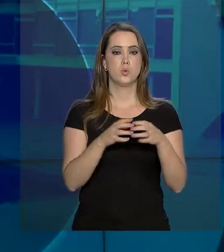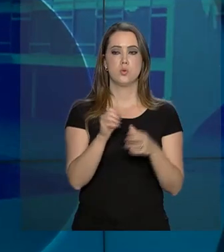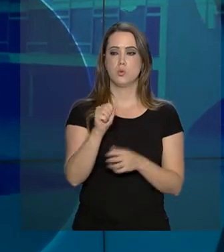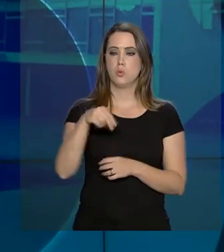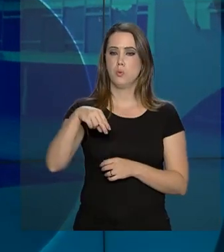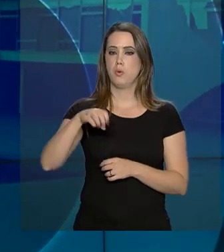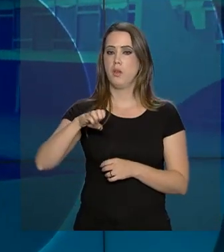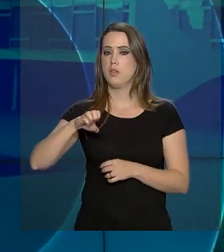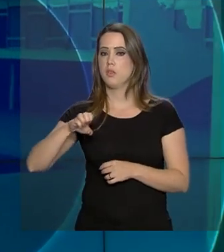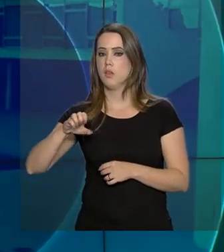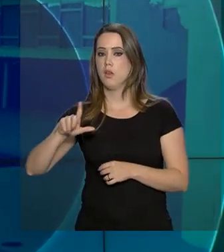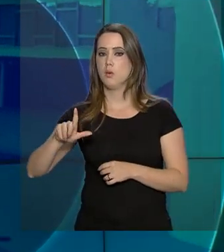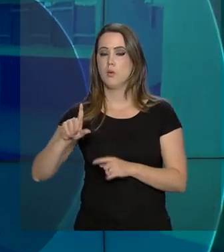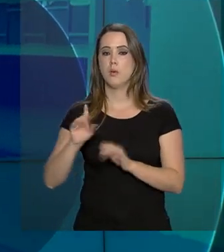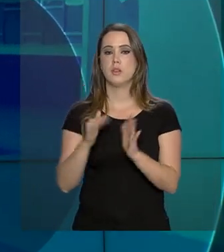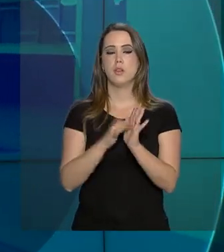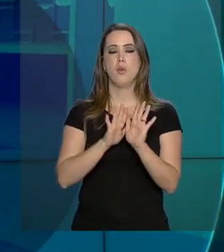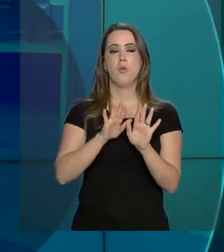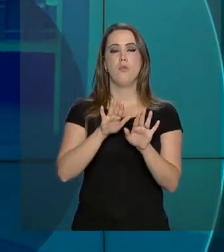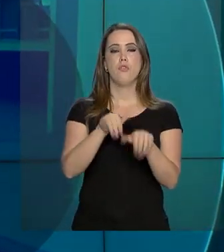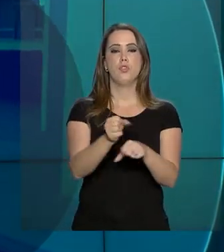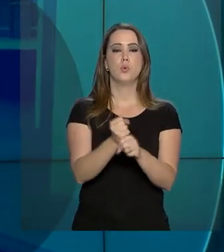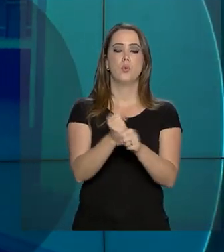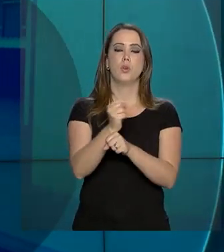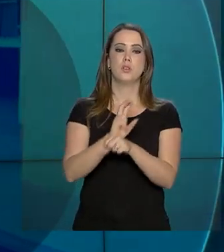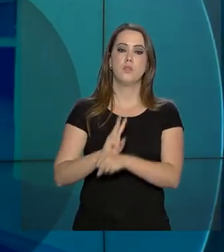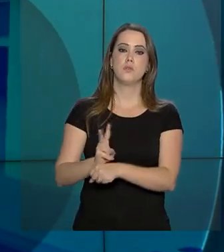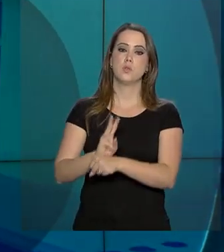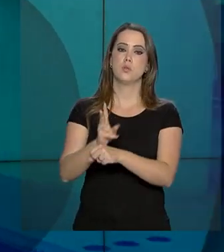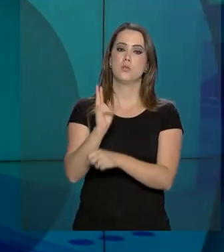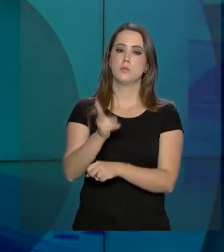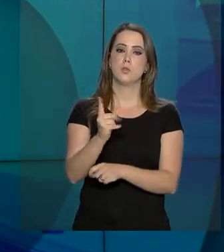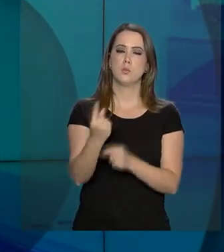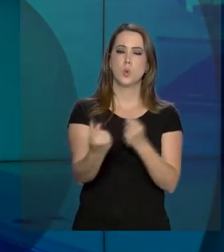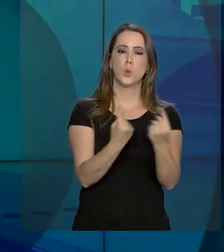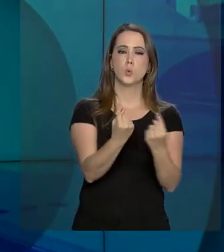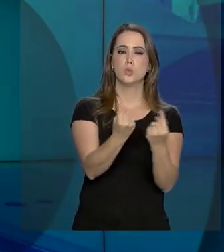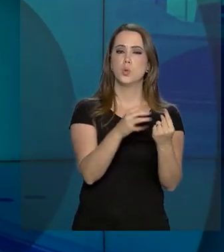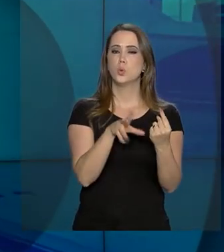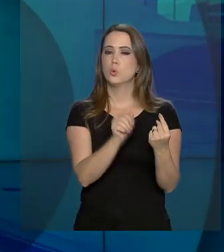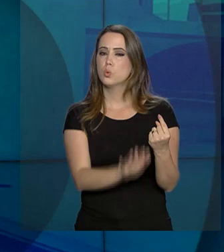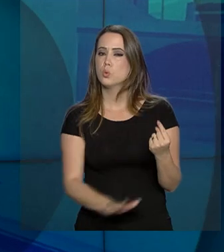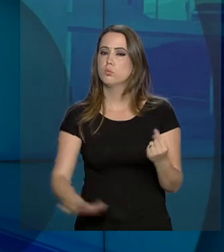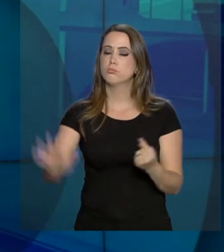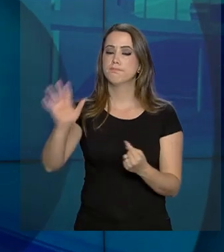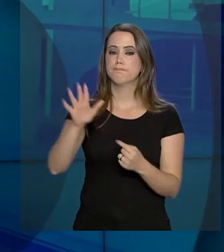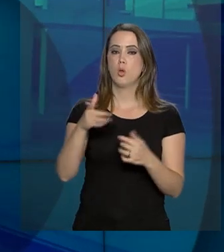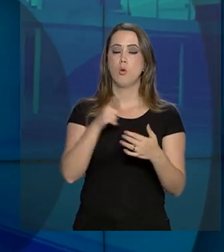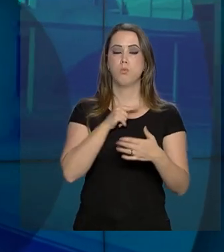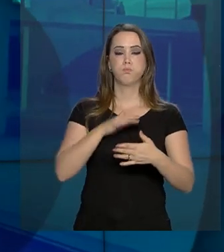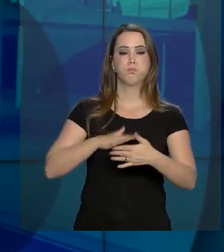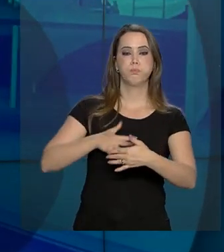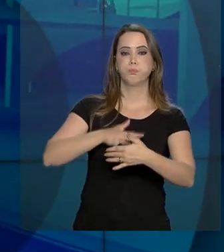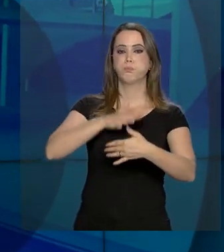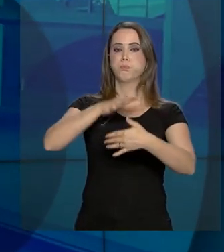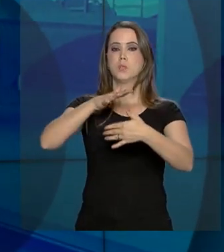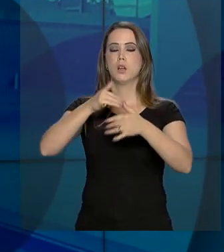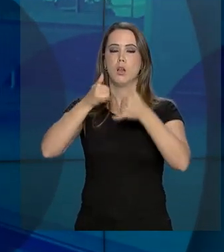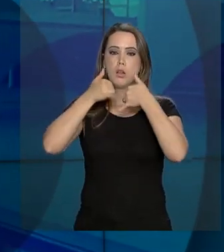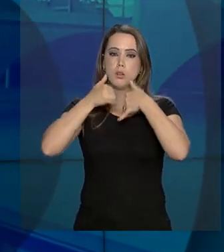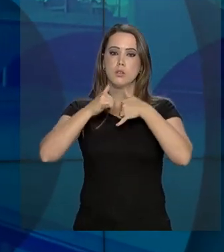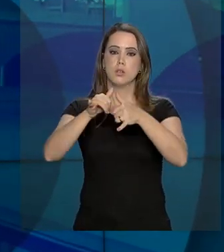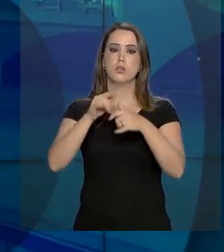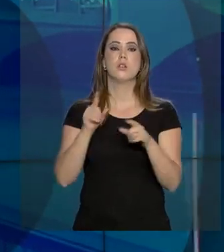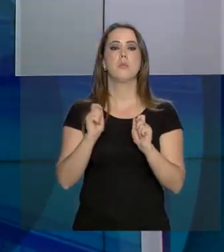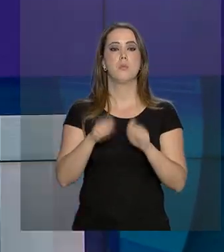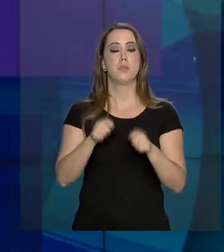deve estender até o fim do ano a vistoria presencial a todas as barragens hidrelétricas classificadas com